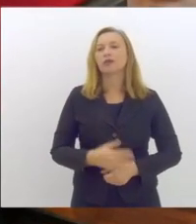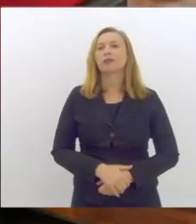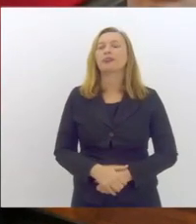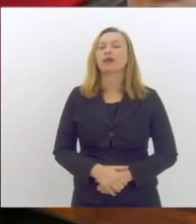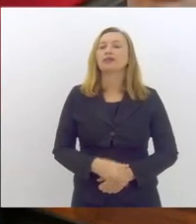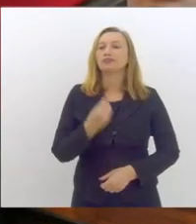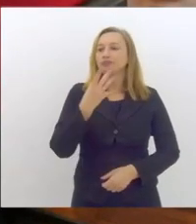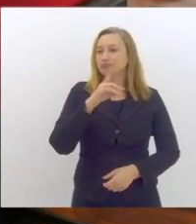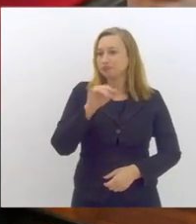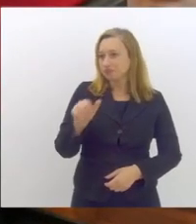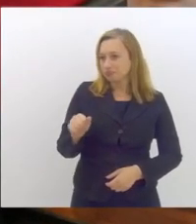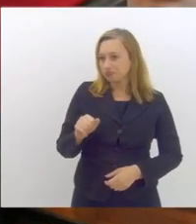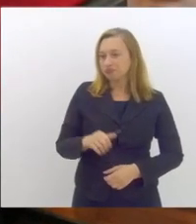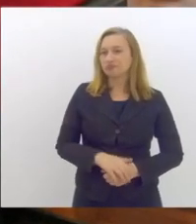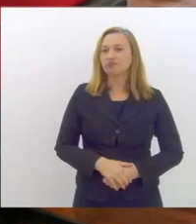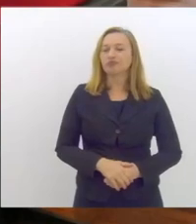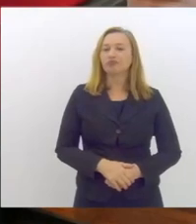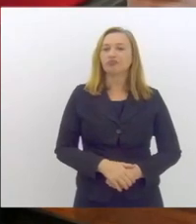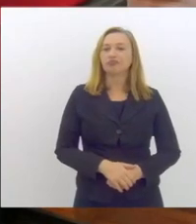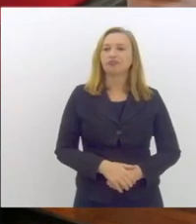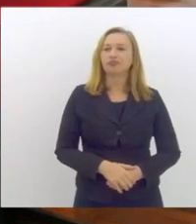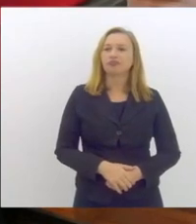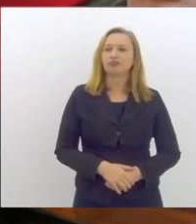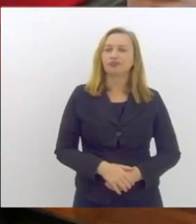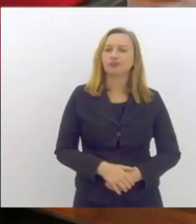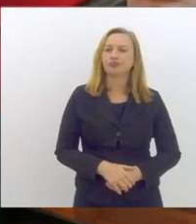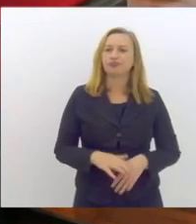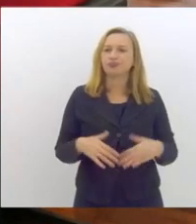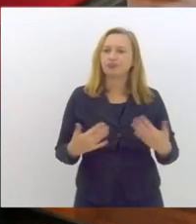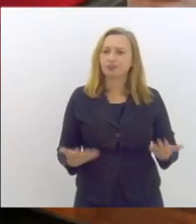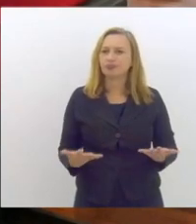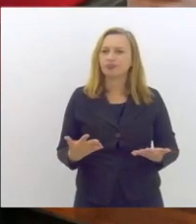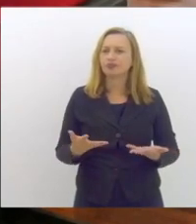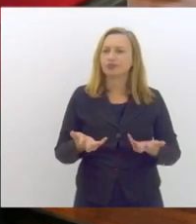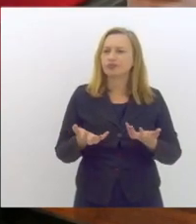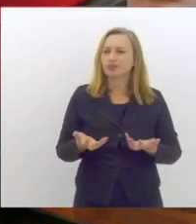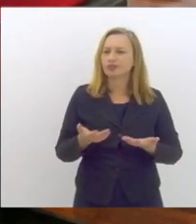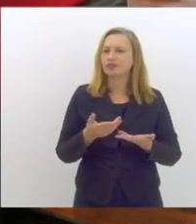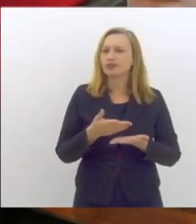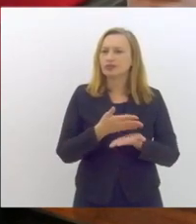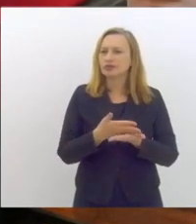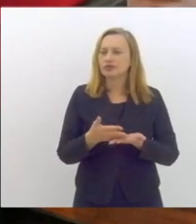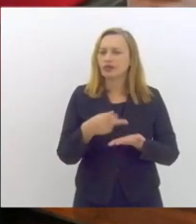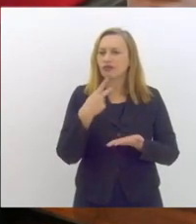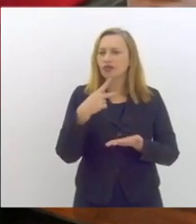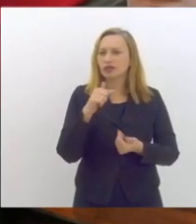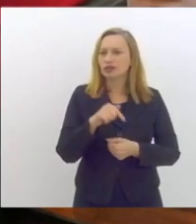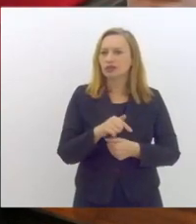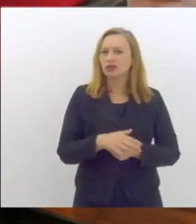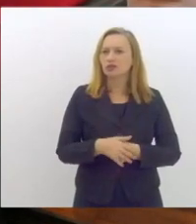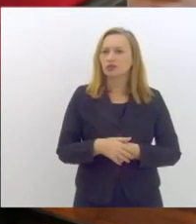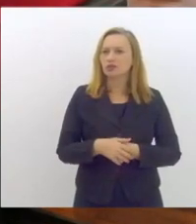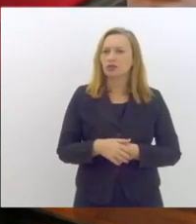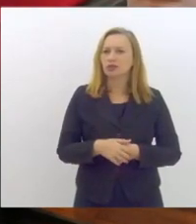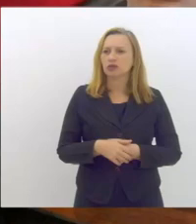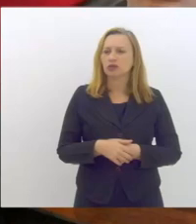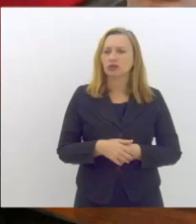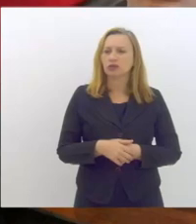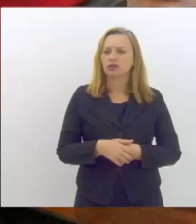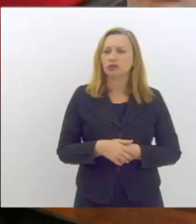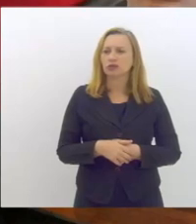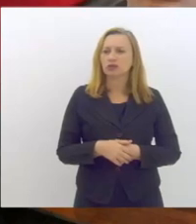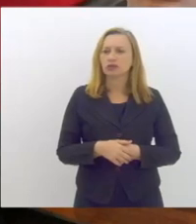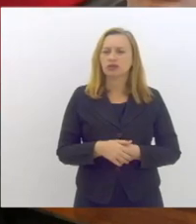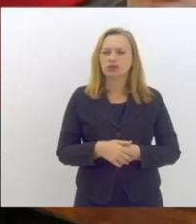bom dia gente então eu queria começar falando aqui que por